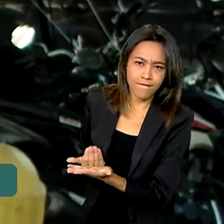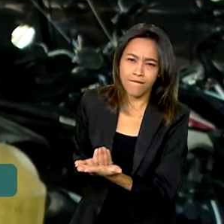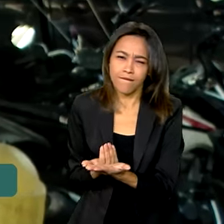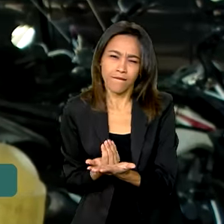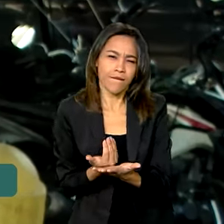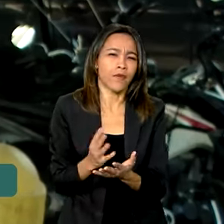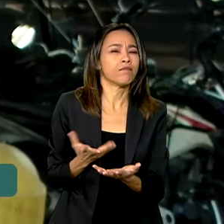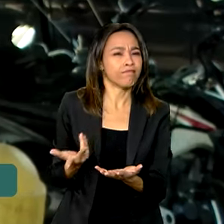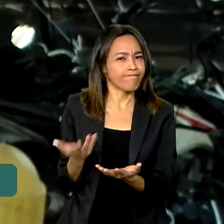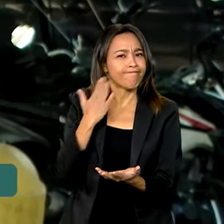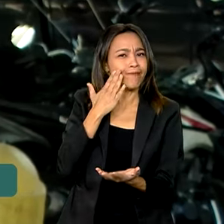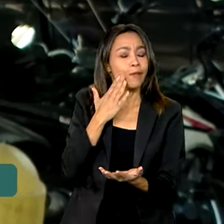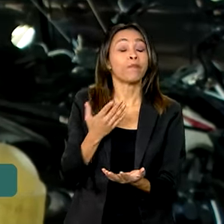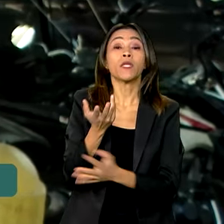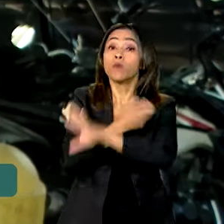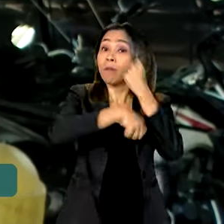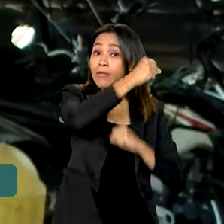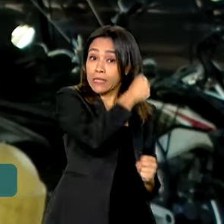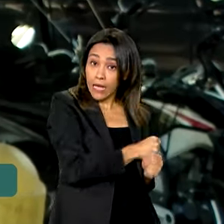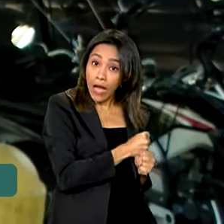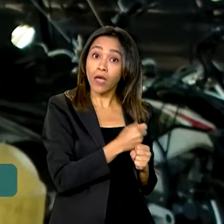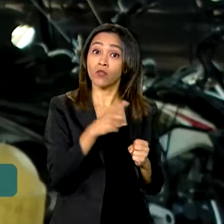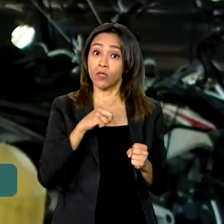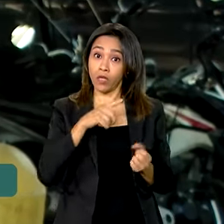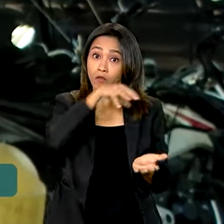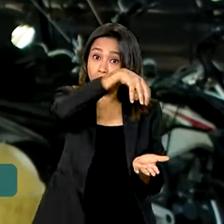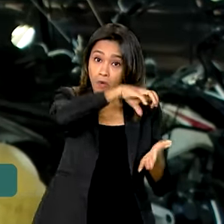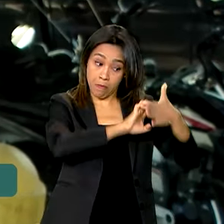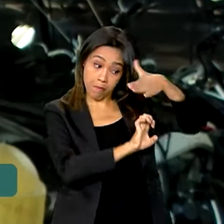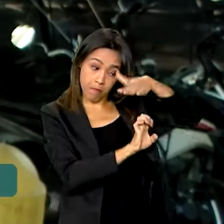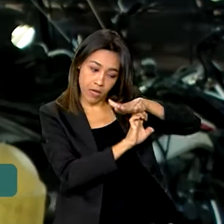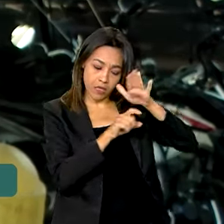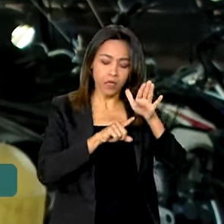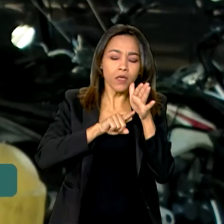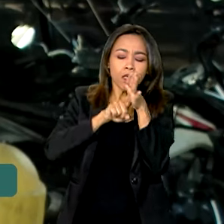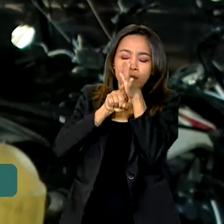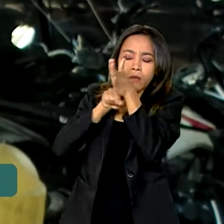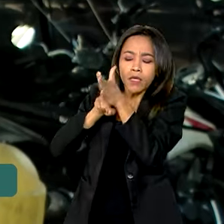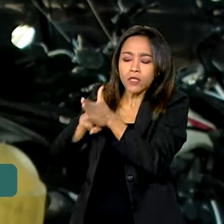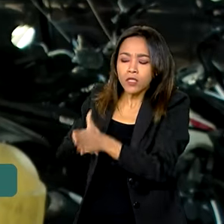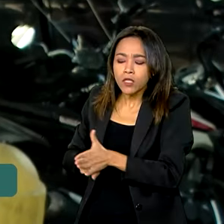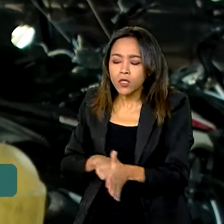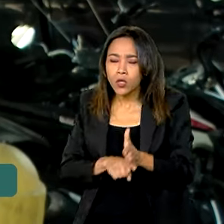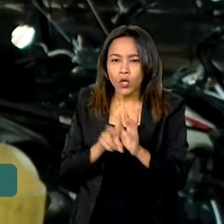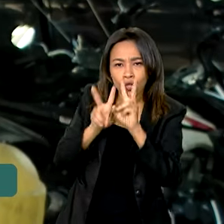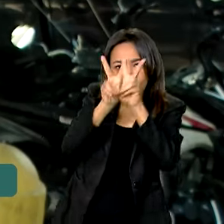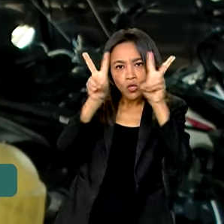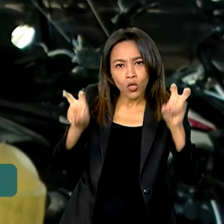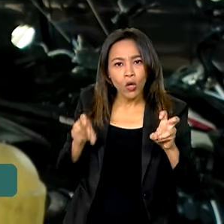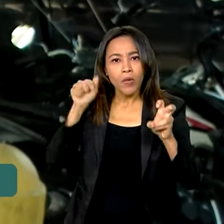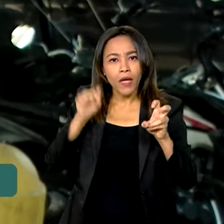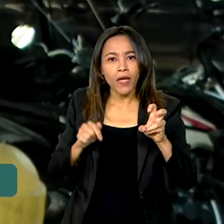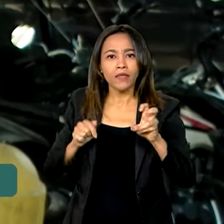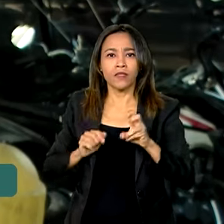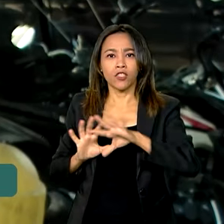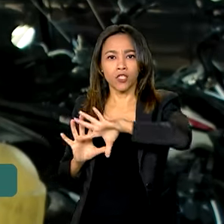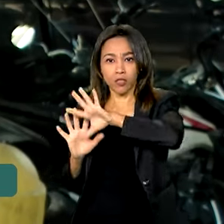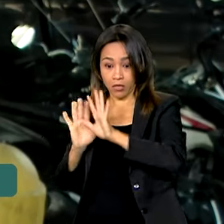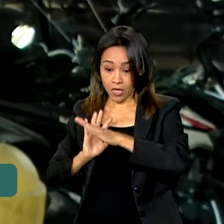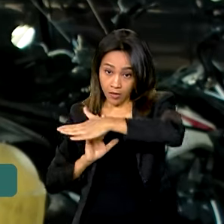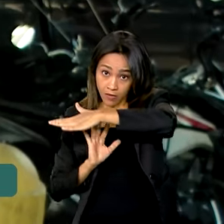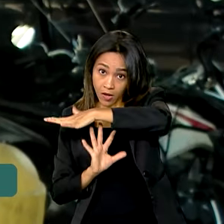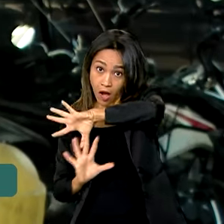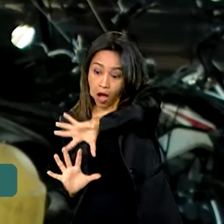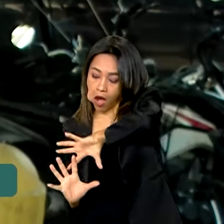passado, uma consultoria fez um diagnóstico qualitativo sobre o contrabando de imigrantes no Brasil, um crime que é